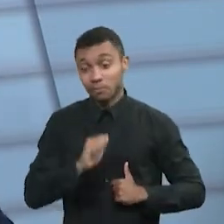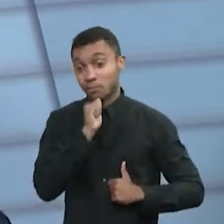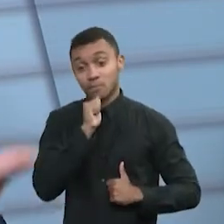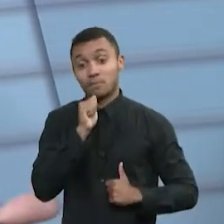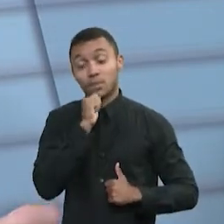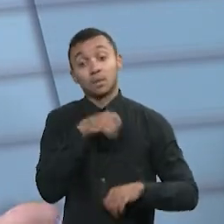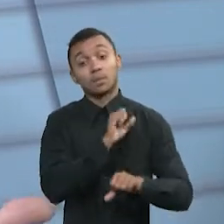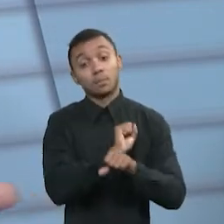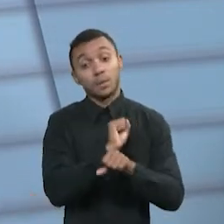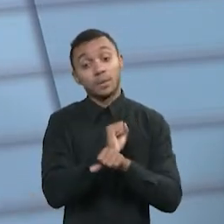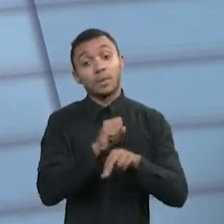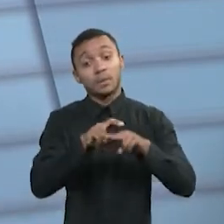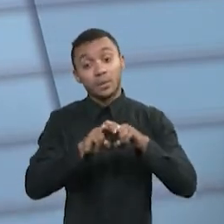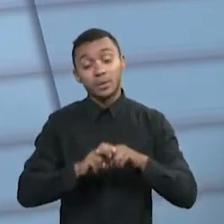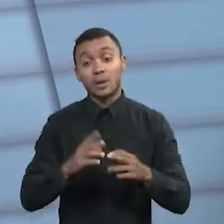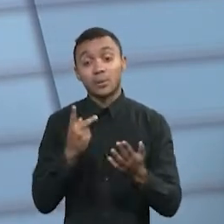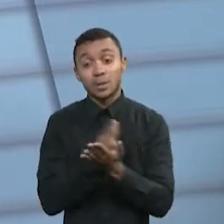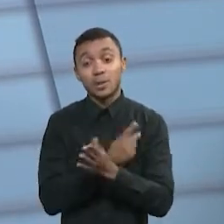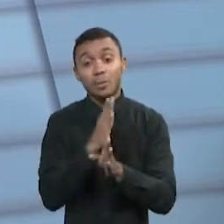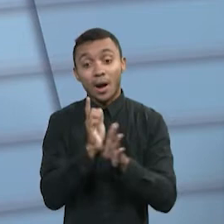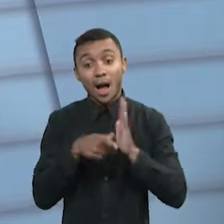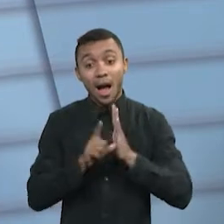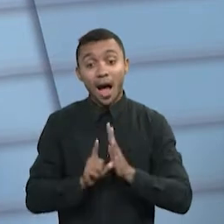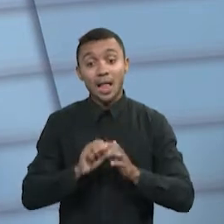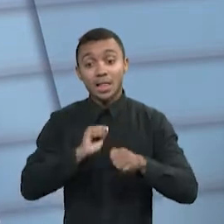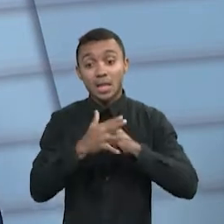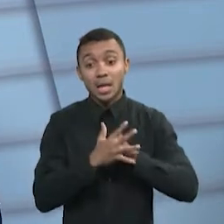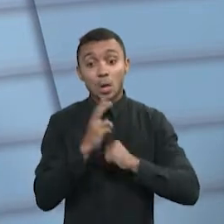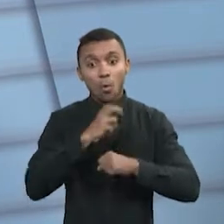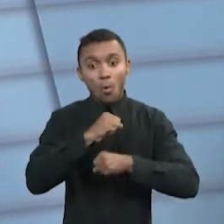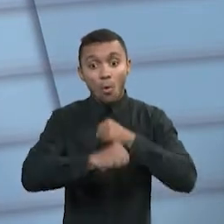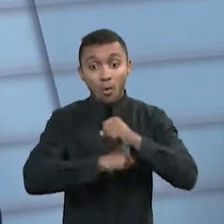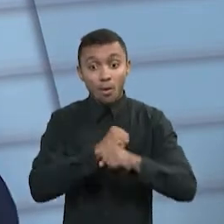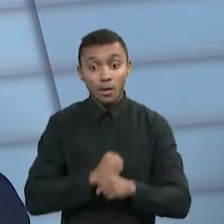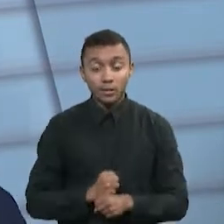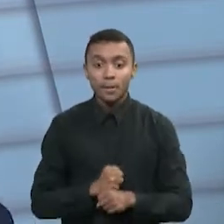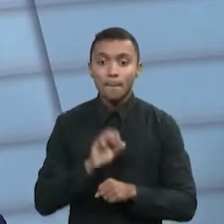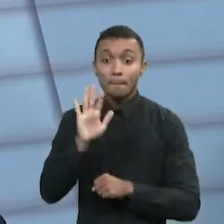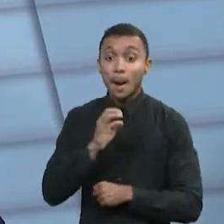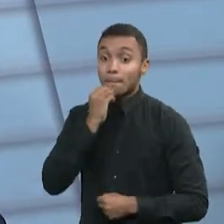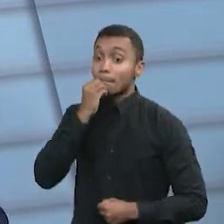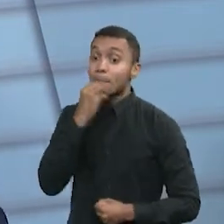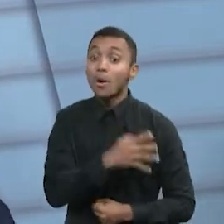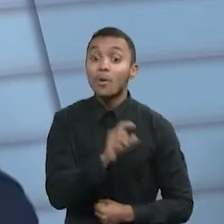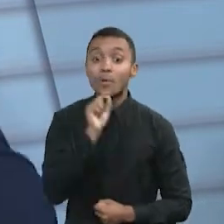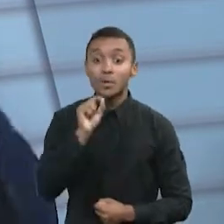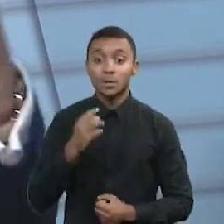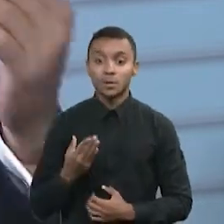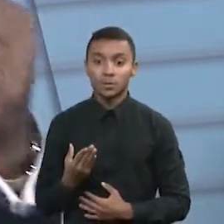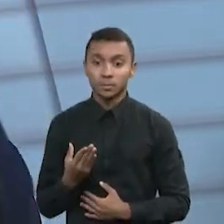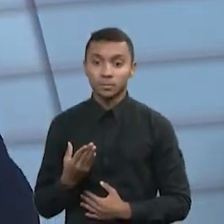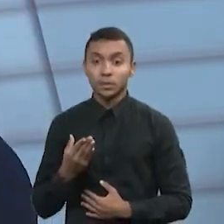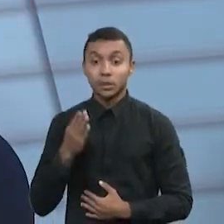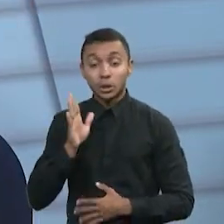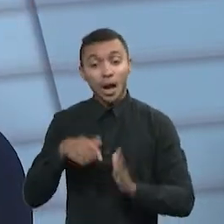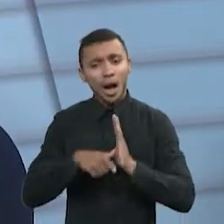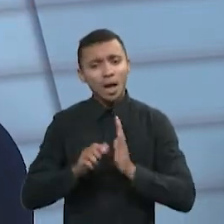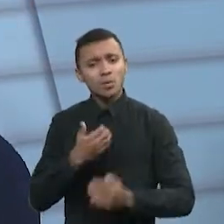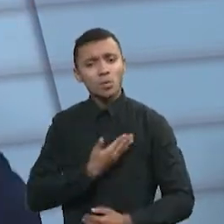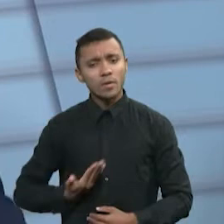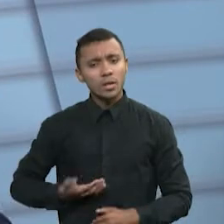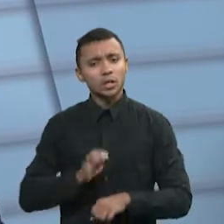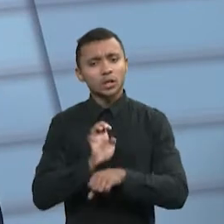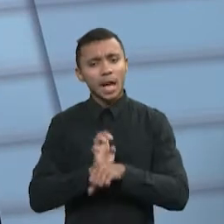hoje é um reflexo ainda desses dois anos de pandemia. Qual é a parte boa? É que o Estado, embora ele tenha feito algumas medidas